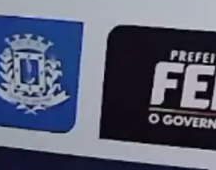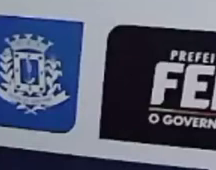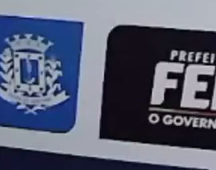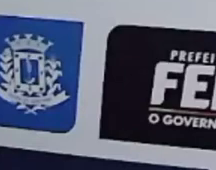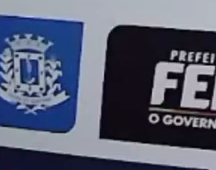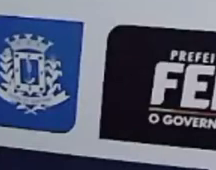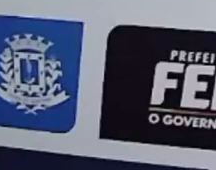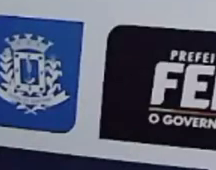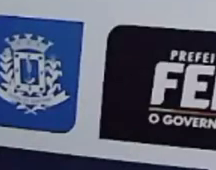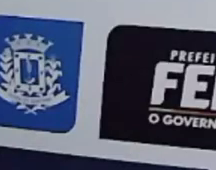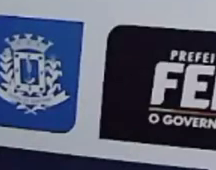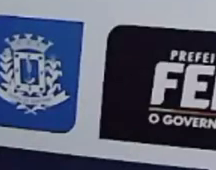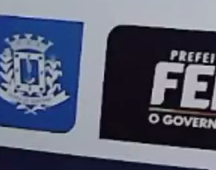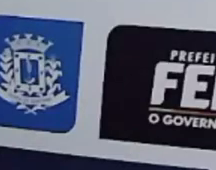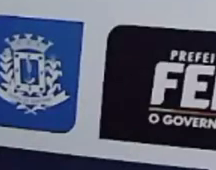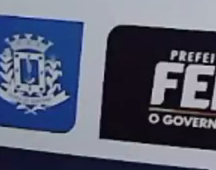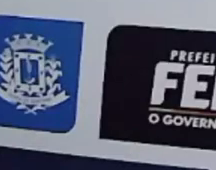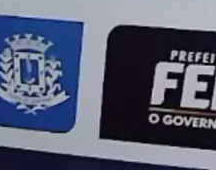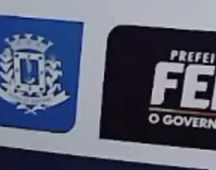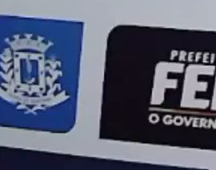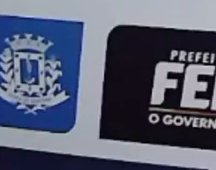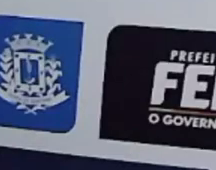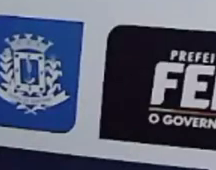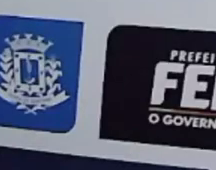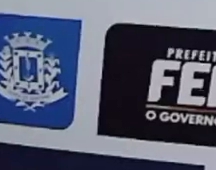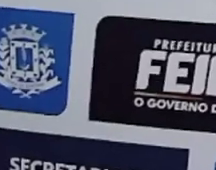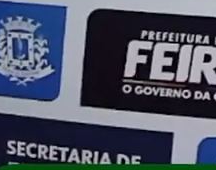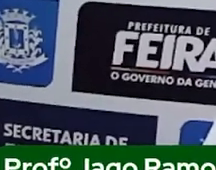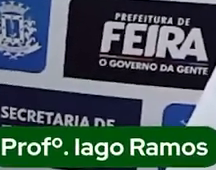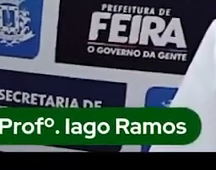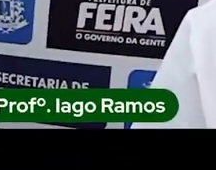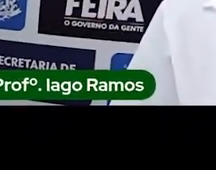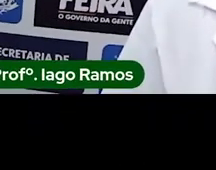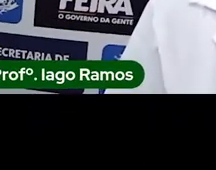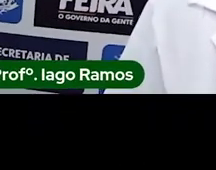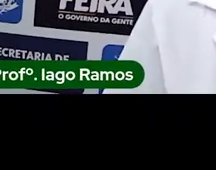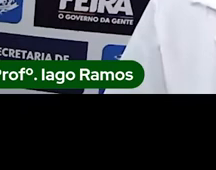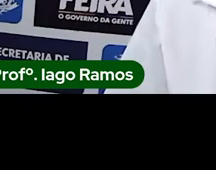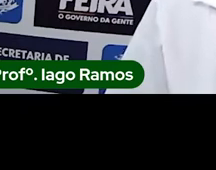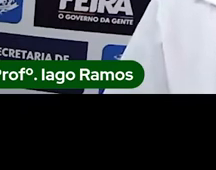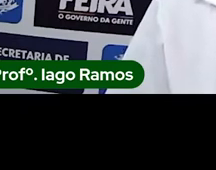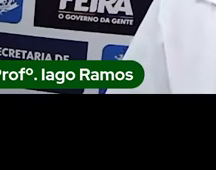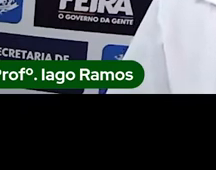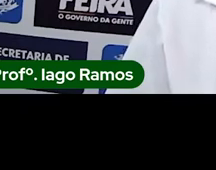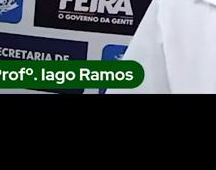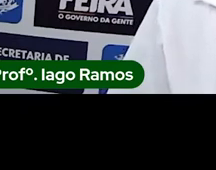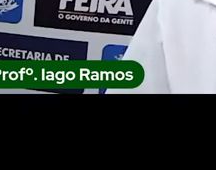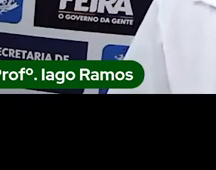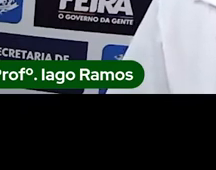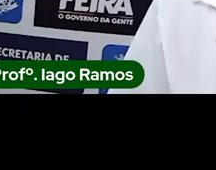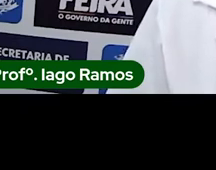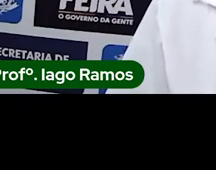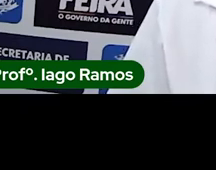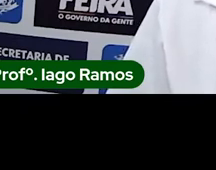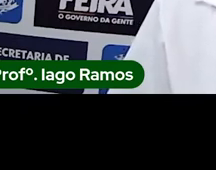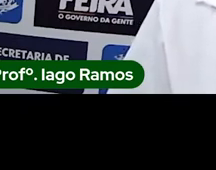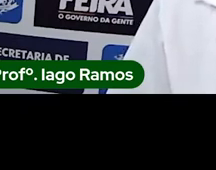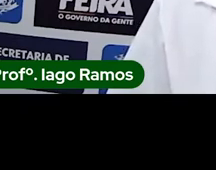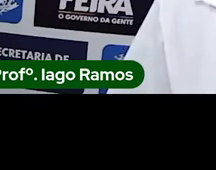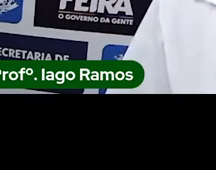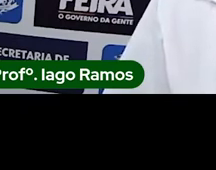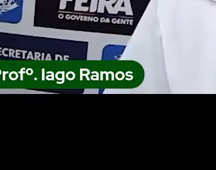Olá, sejam bem-vindos, sejam bem-vindas a mais uma aula de